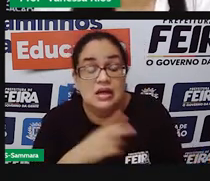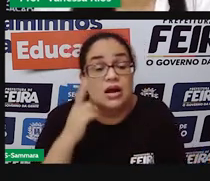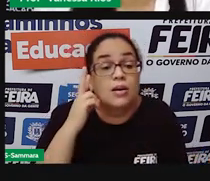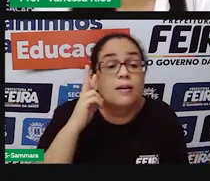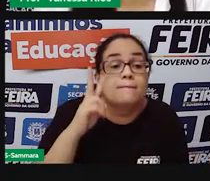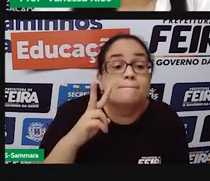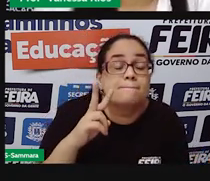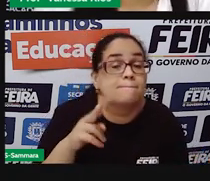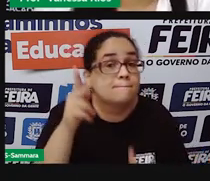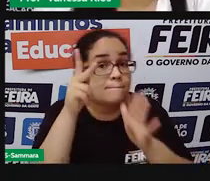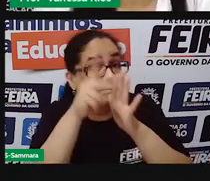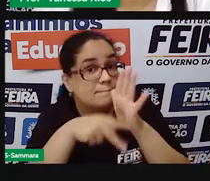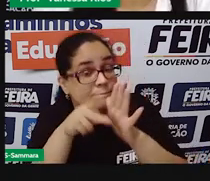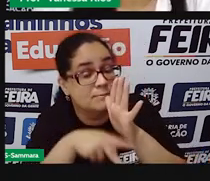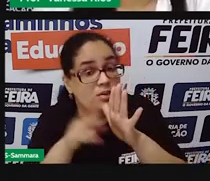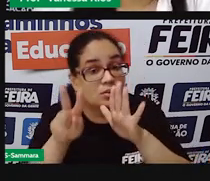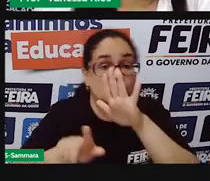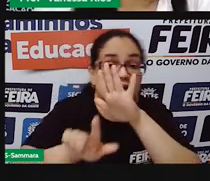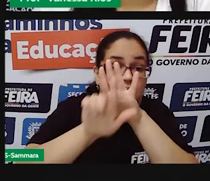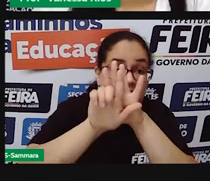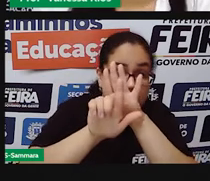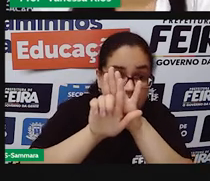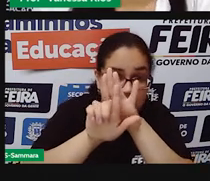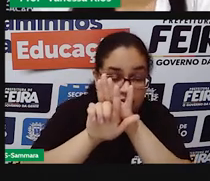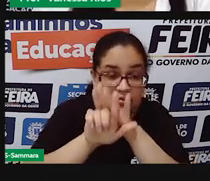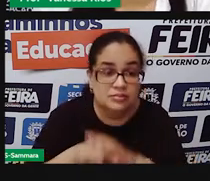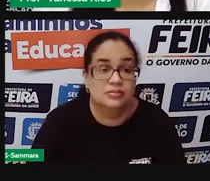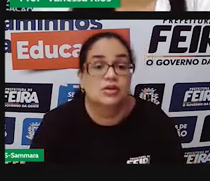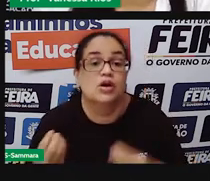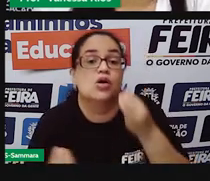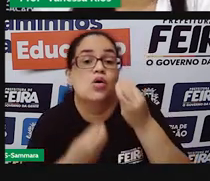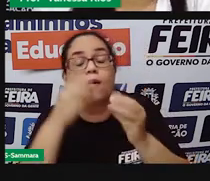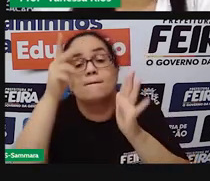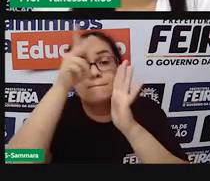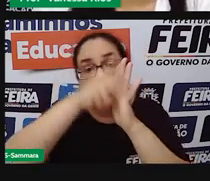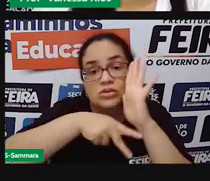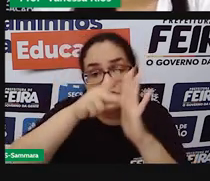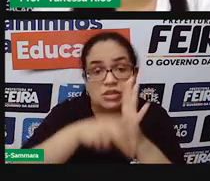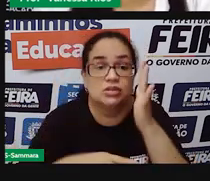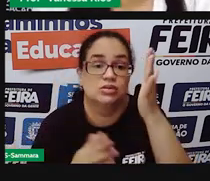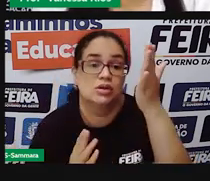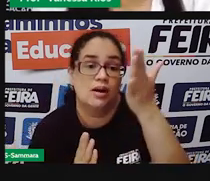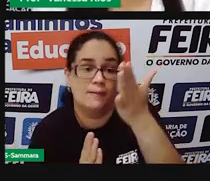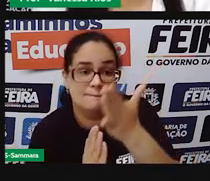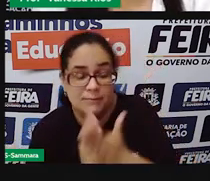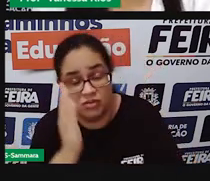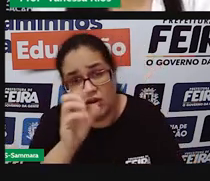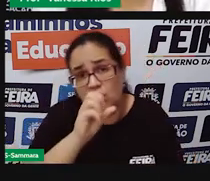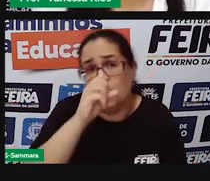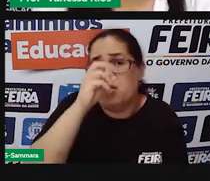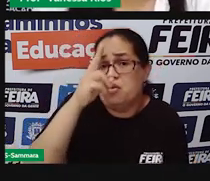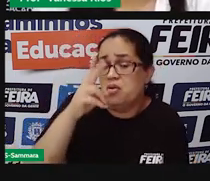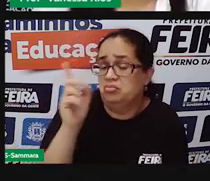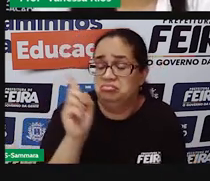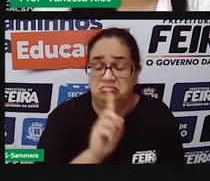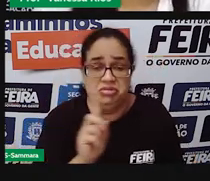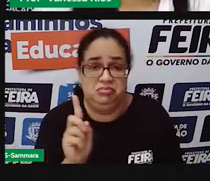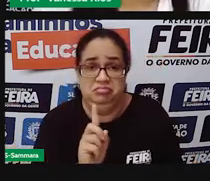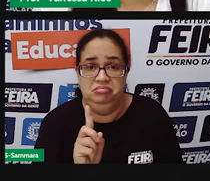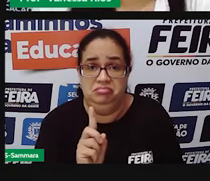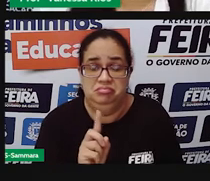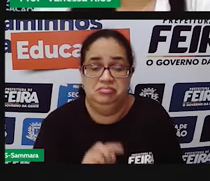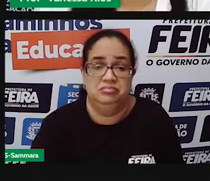proposição das leis, a criar leis, votando em projetos, seja para aprová-los ou para